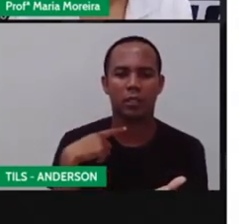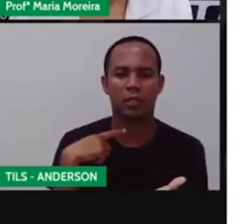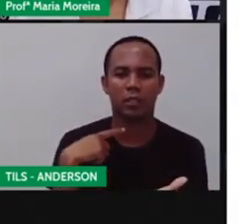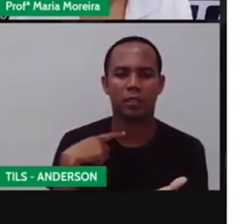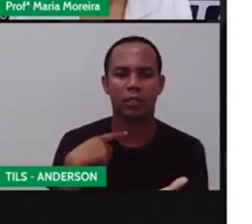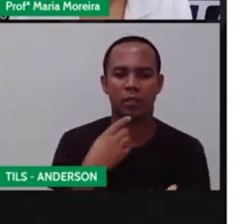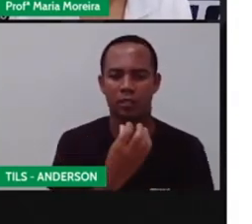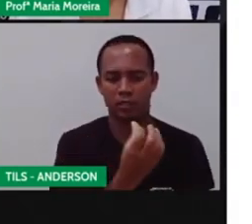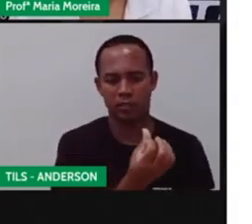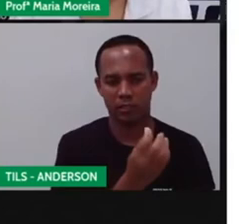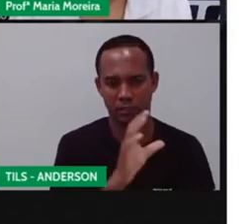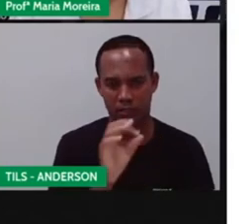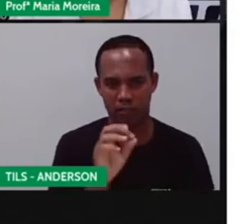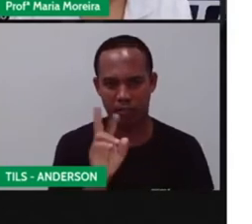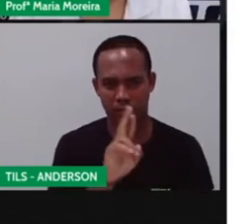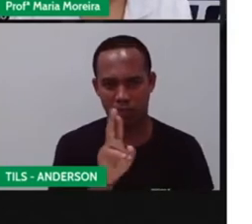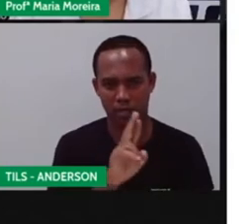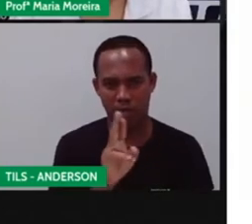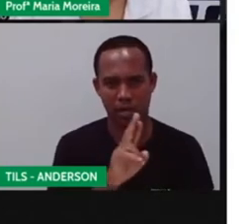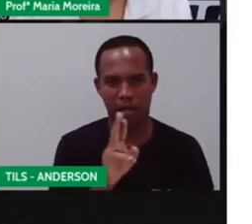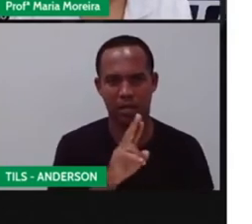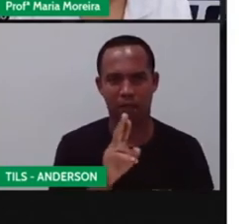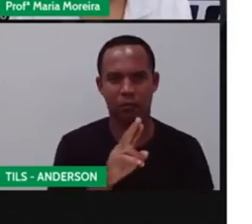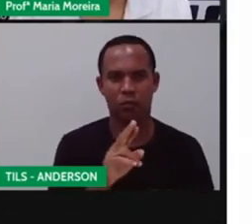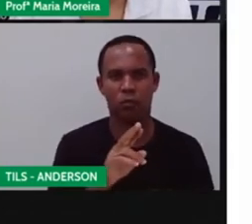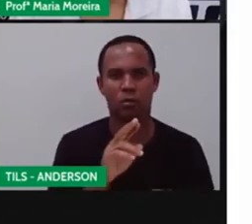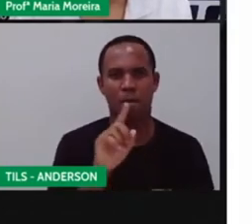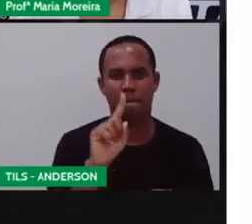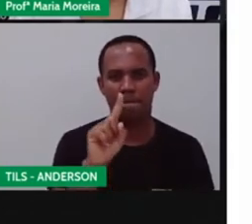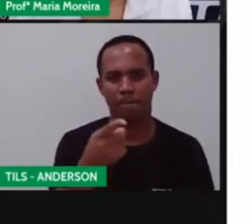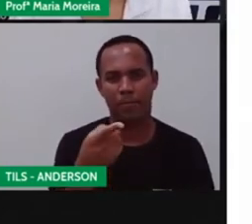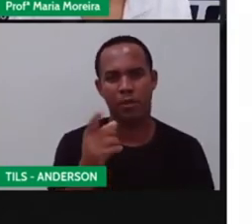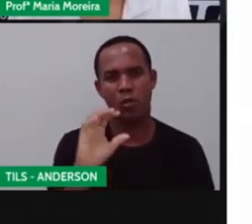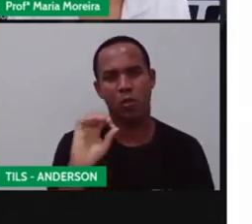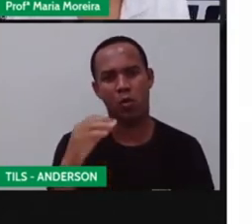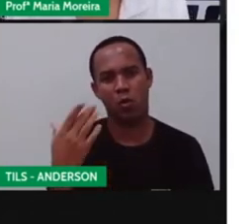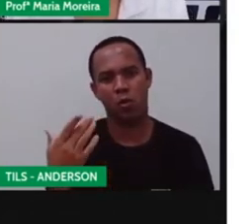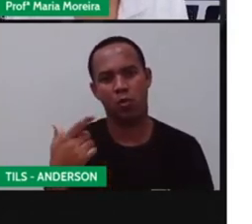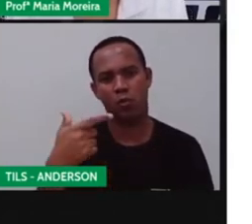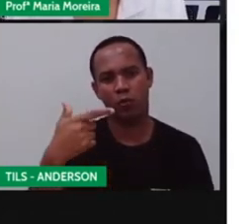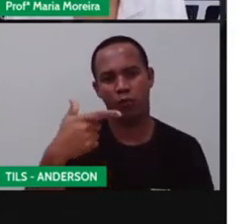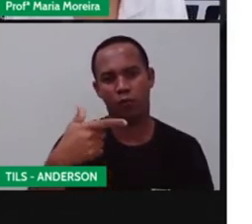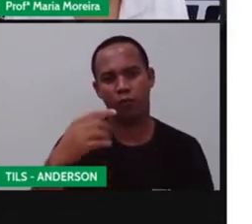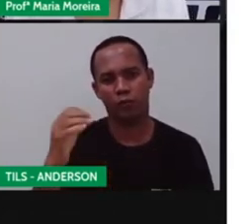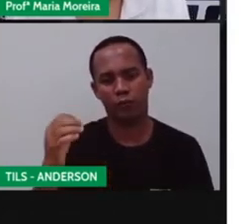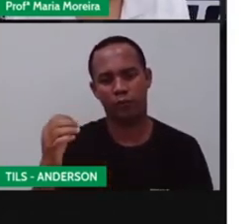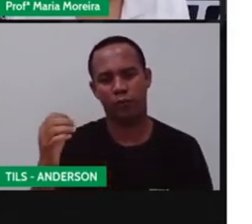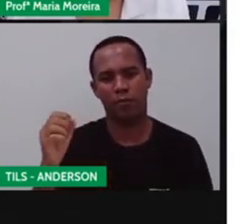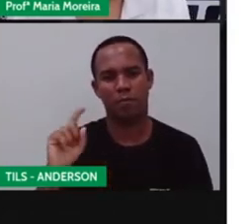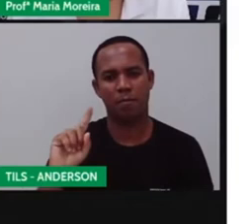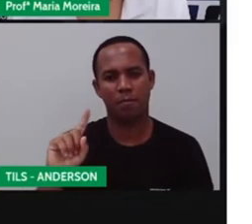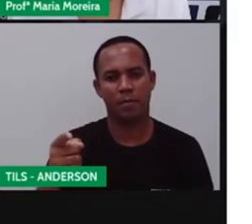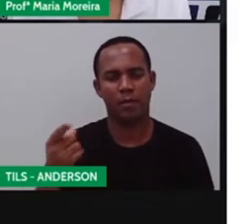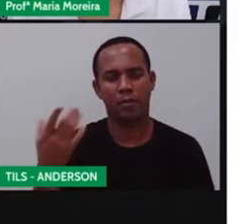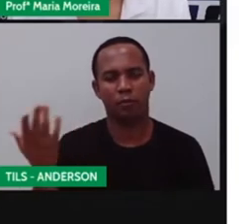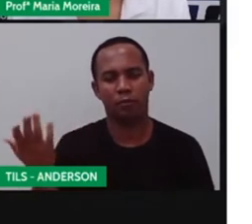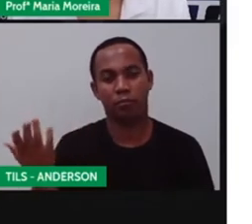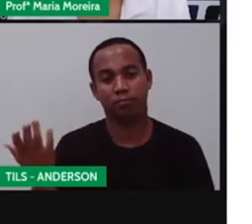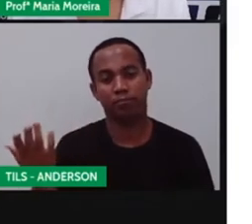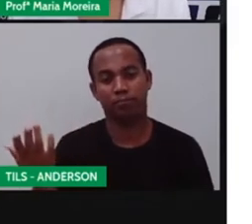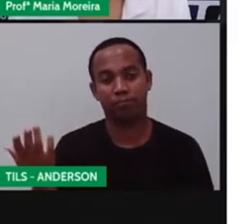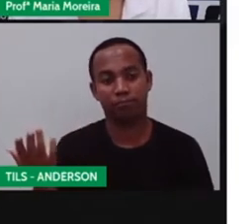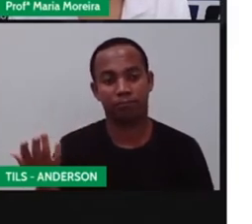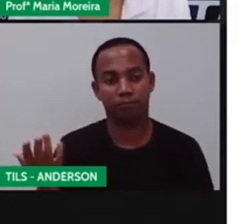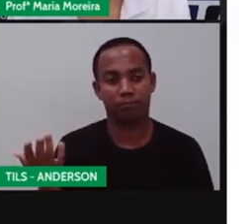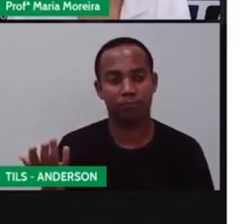A cada 60 reais, você, ó, a um prêmio de mil. Ou 20, o quê? A 100 prêmios de mil reais. Ou